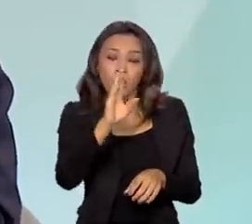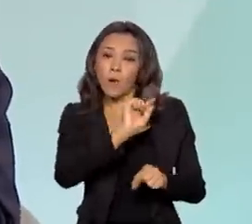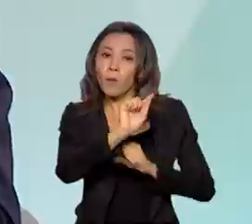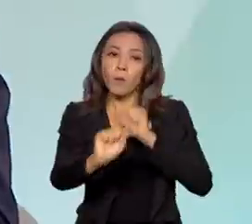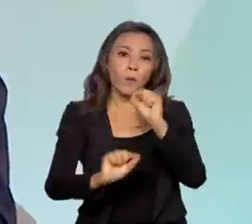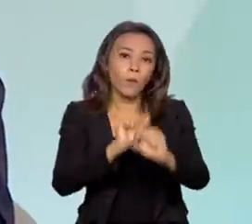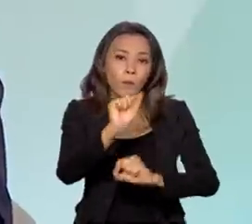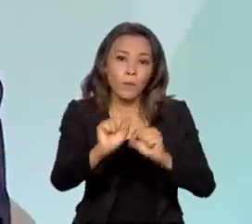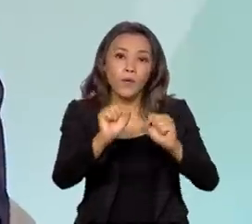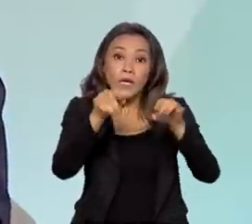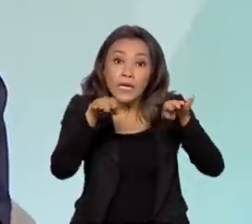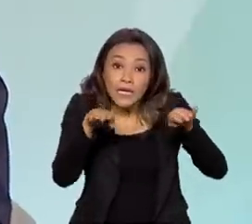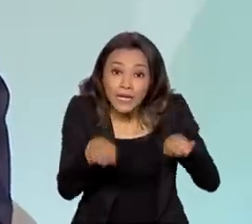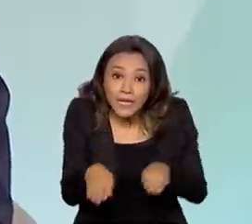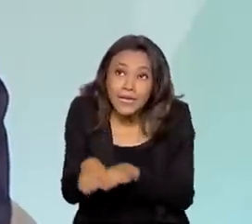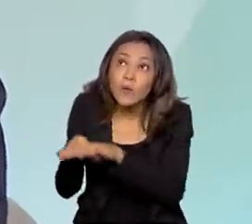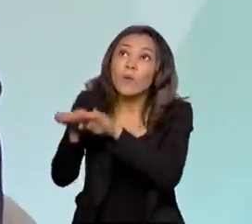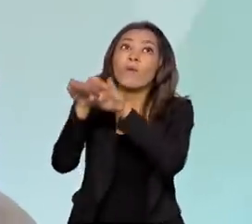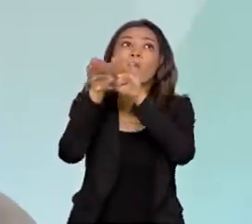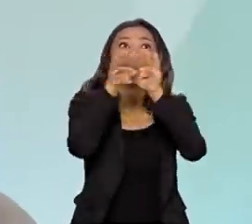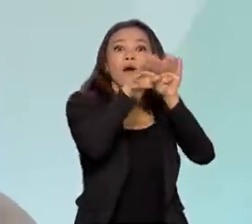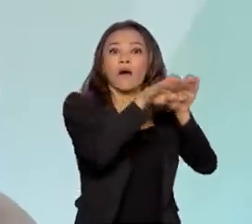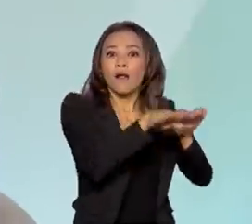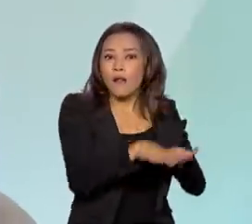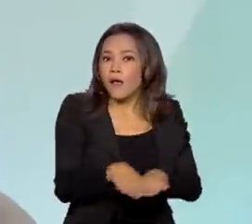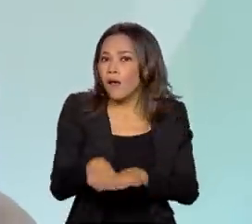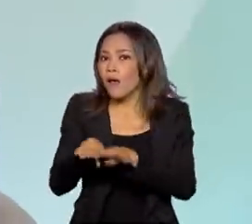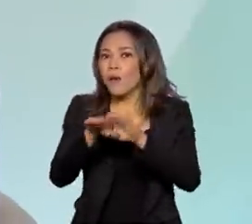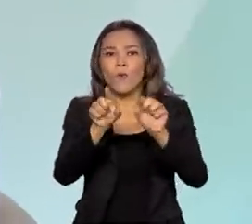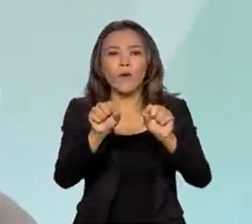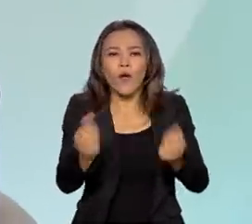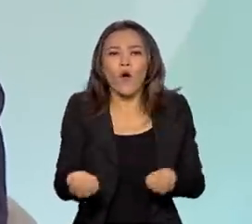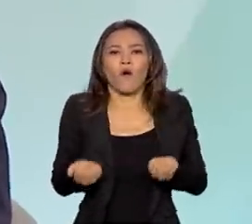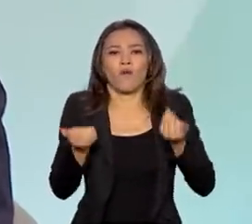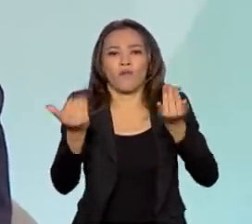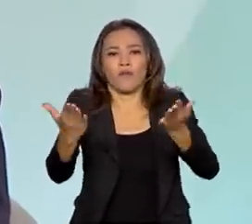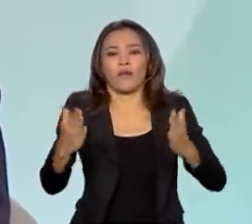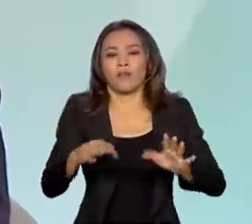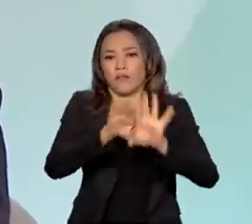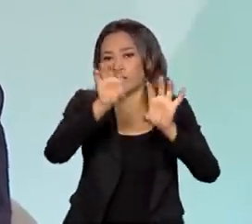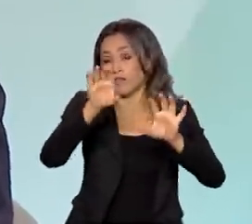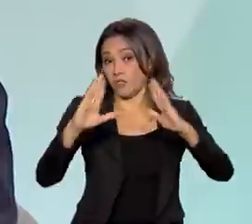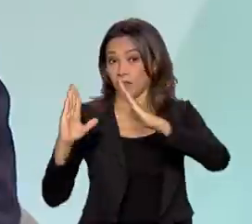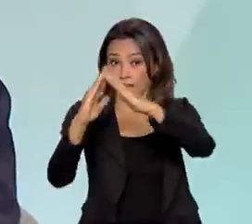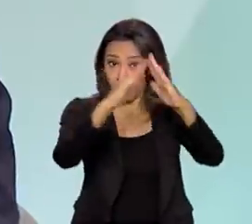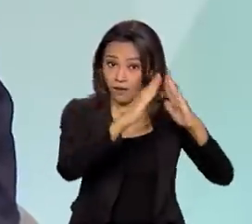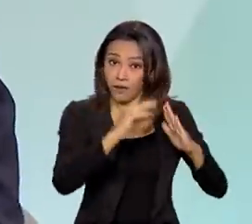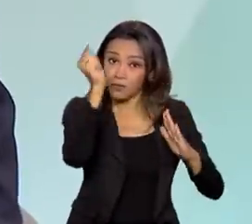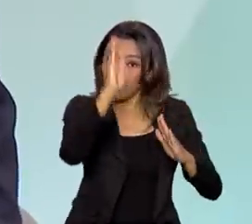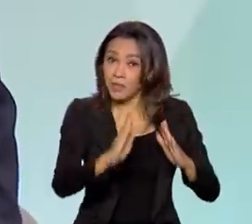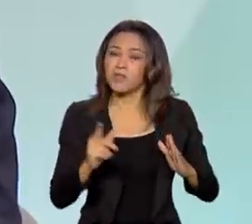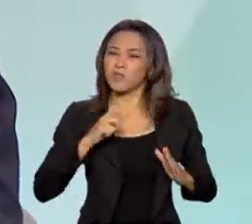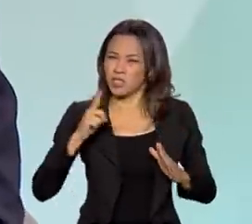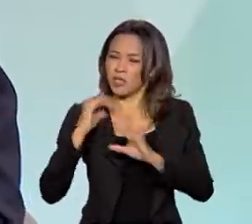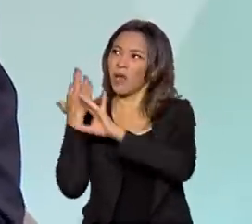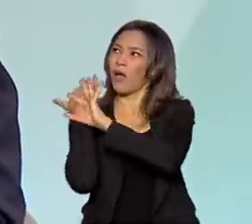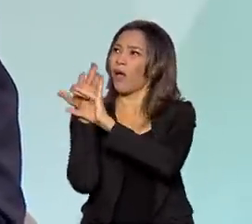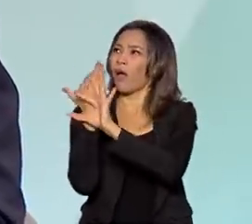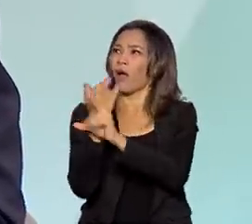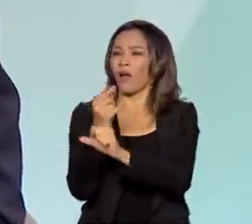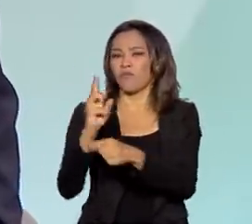menos igualar a oferta de unidades habitacionais pelo país, Paulo. E nós temos um problema histórico.